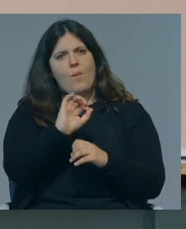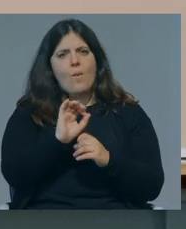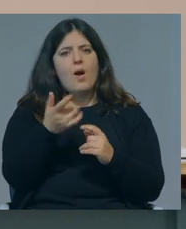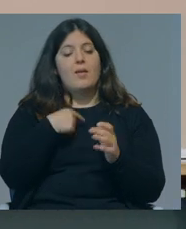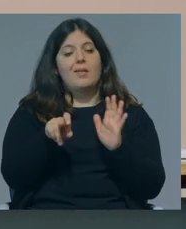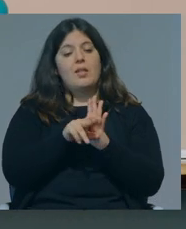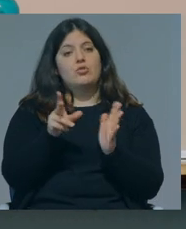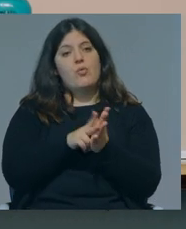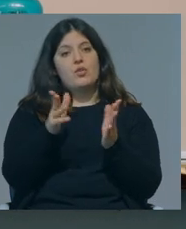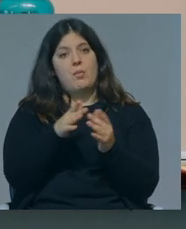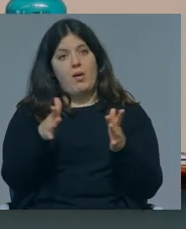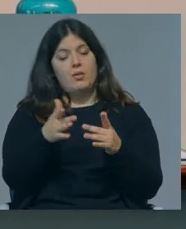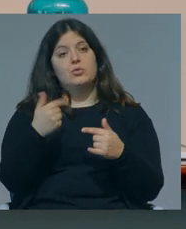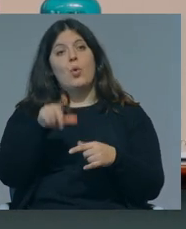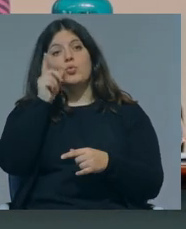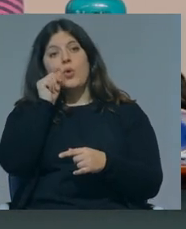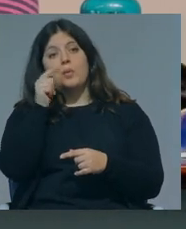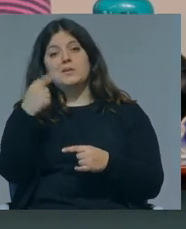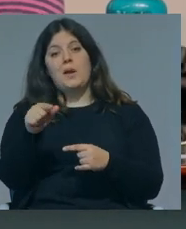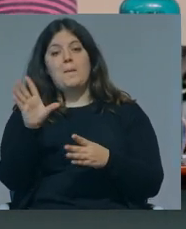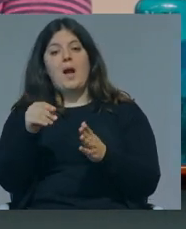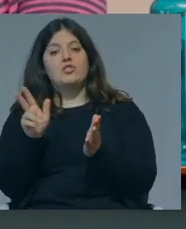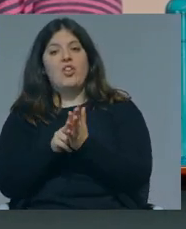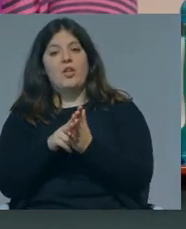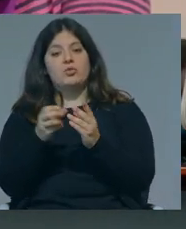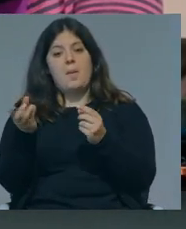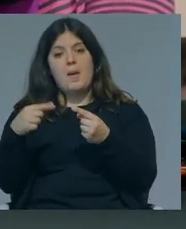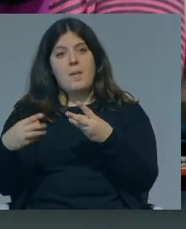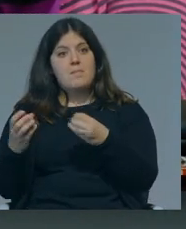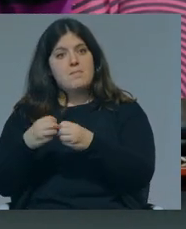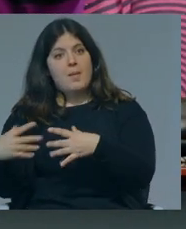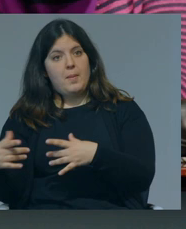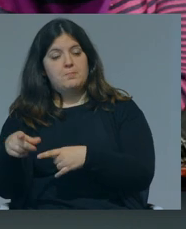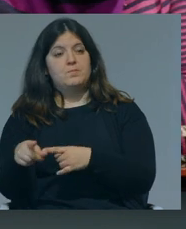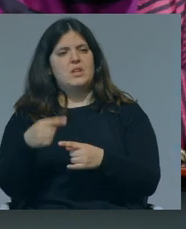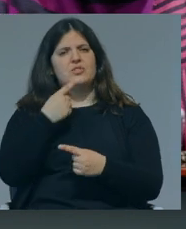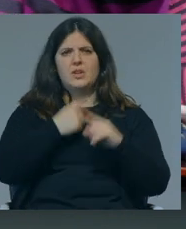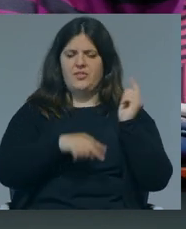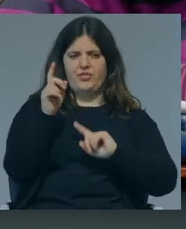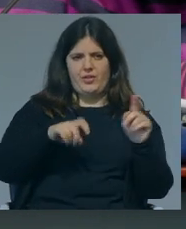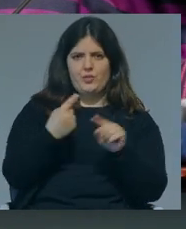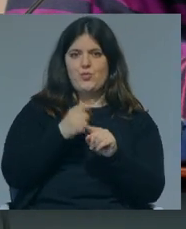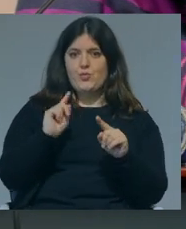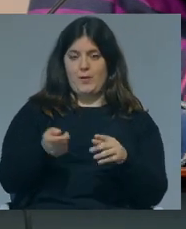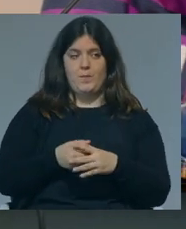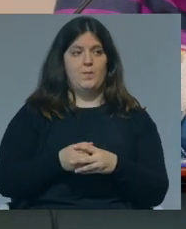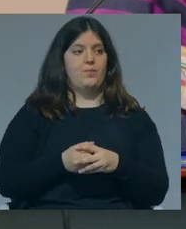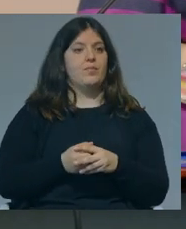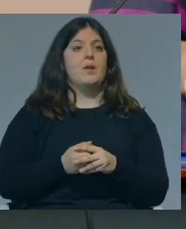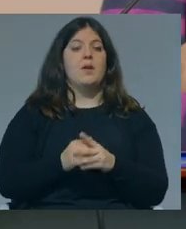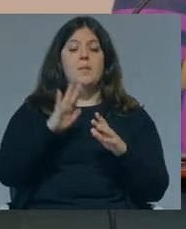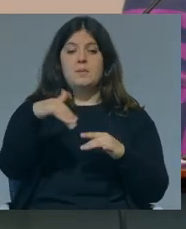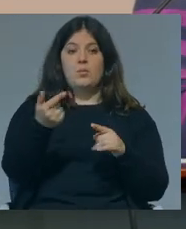de terem mais artigos aprovados, os homens têm mais artigos publicados. Porquê? Esta estranheza estatística. Precisamente porque